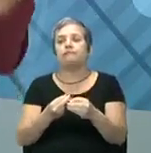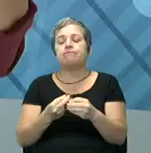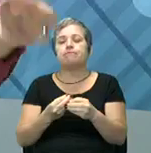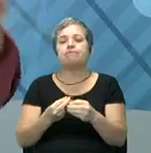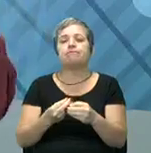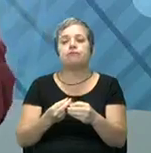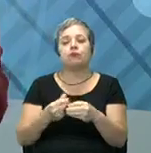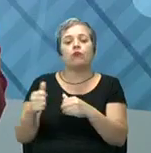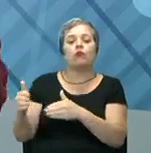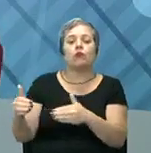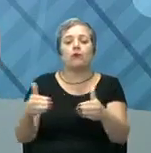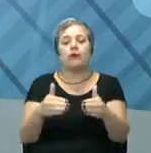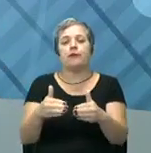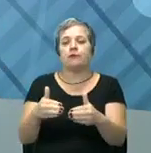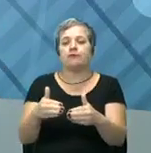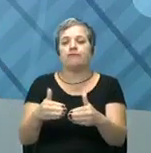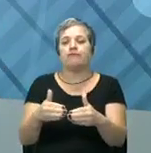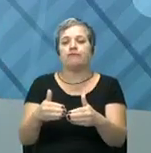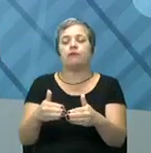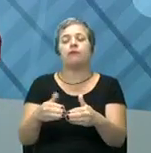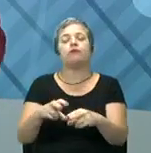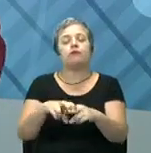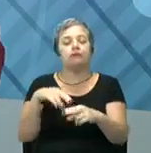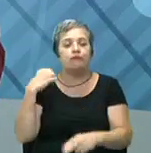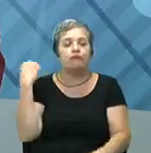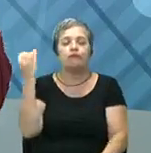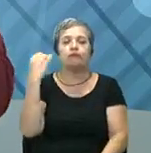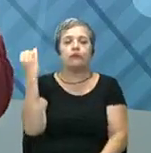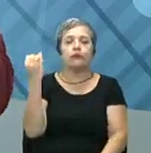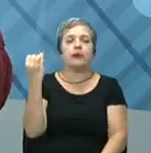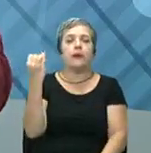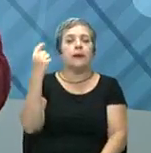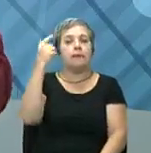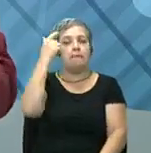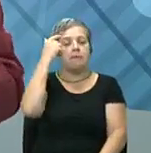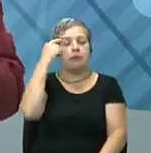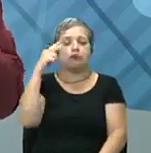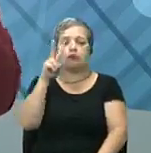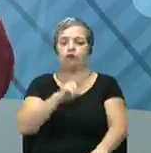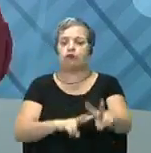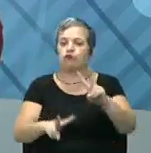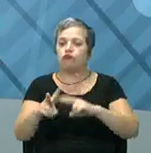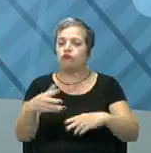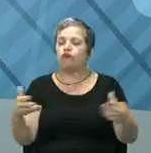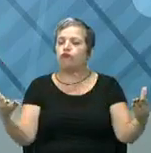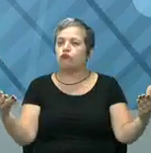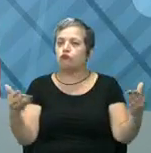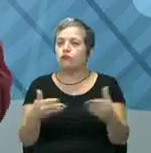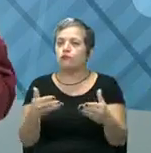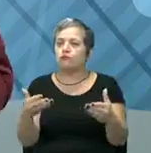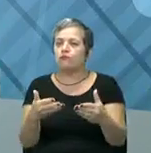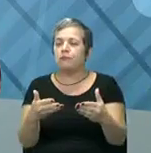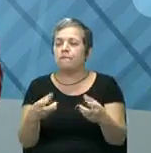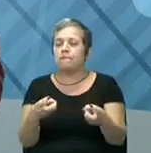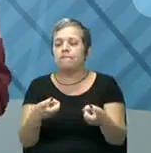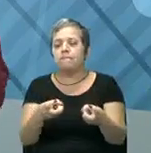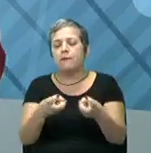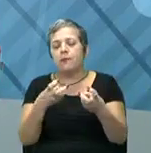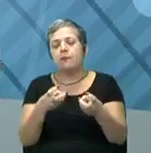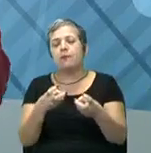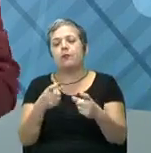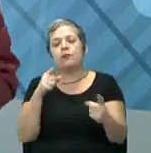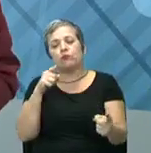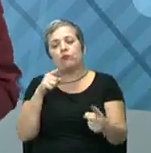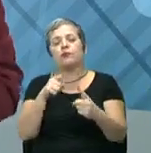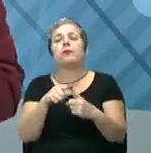possíveis caminhos a seguir. Essa é a importância. E quando eu penso em cenário atual, prever cenários, pensar em objetivo,